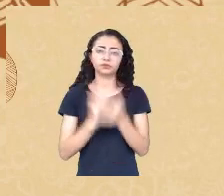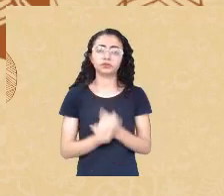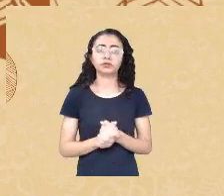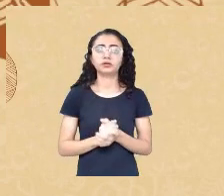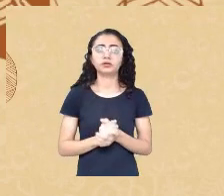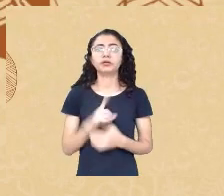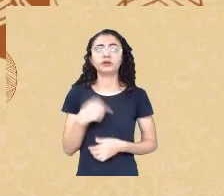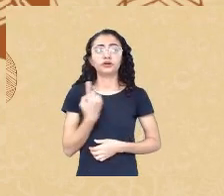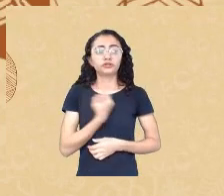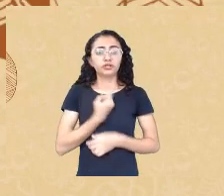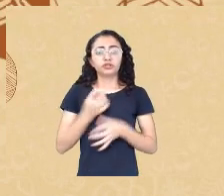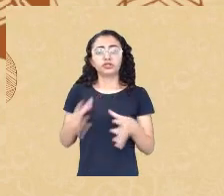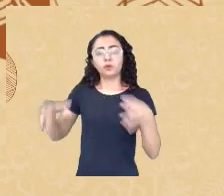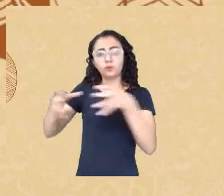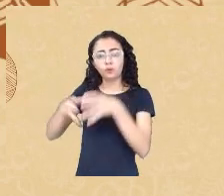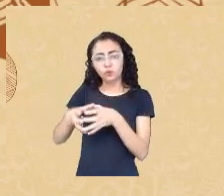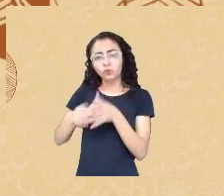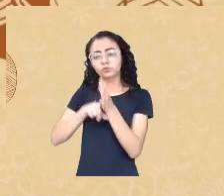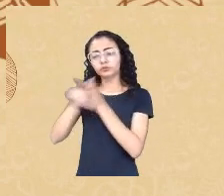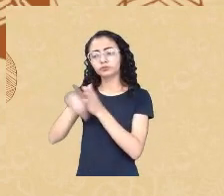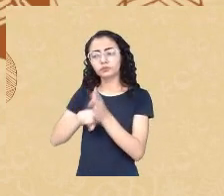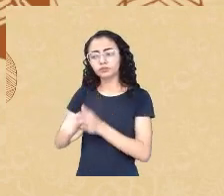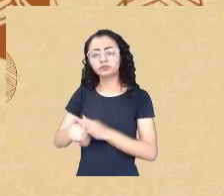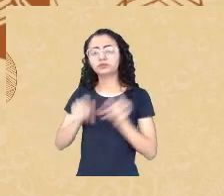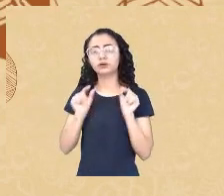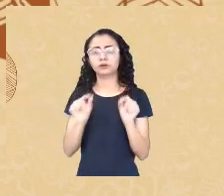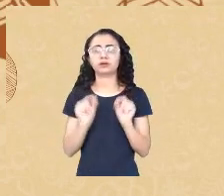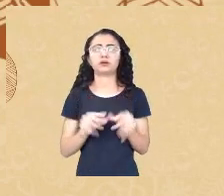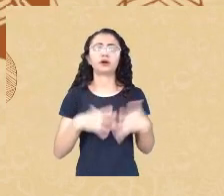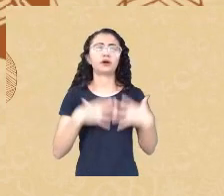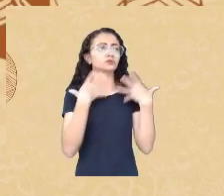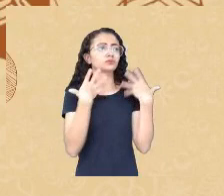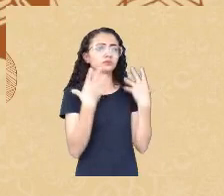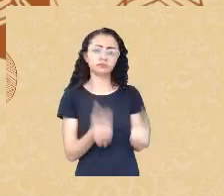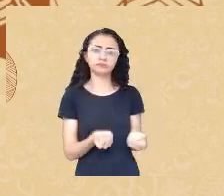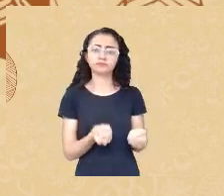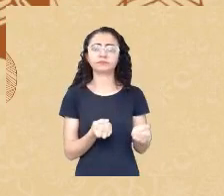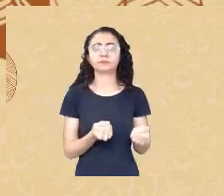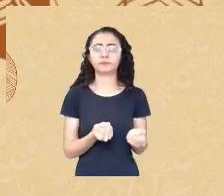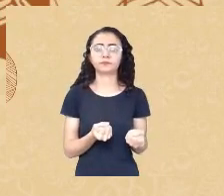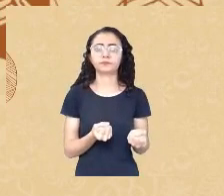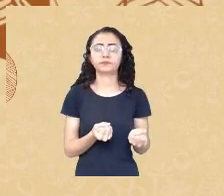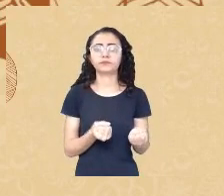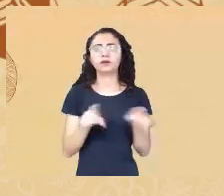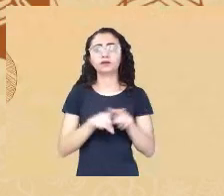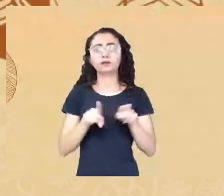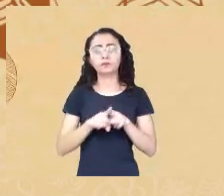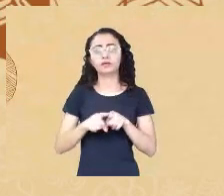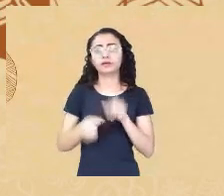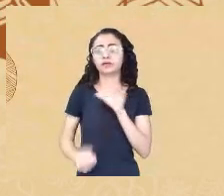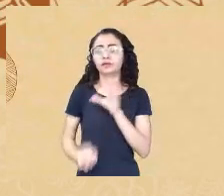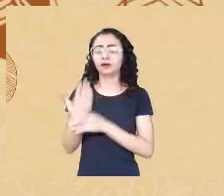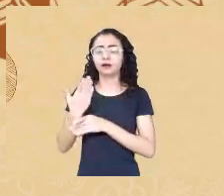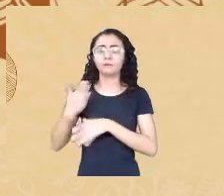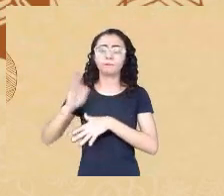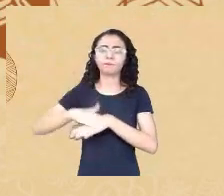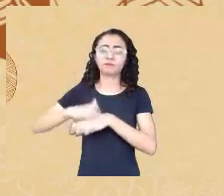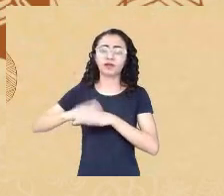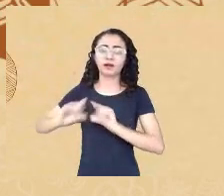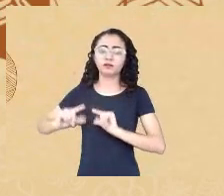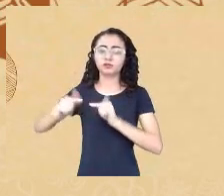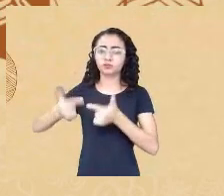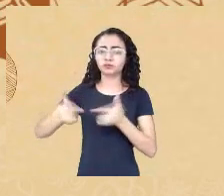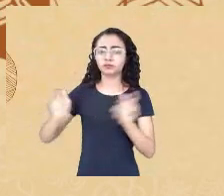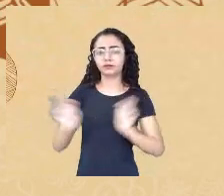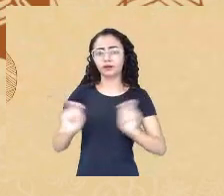área enquanto pesquisadores e pesquisadoras é assumir e a partir de então encampar ações que possam colaborar e encampar com luta